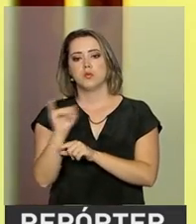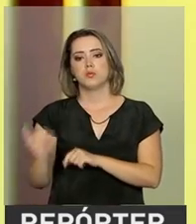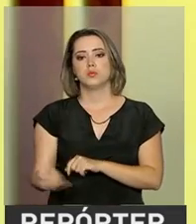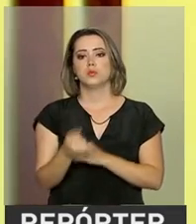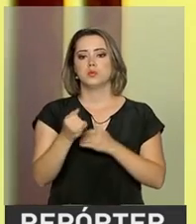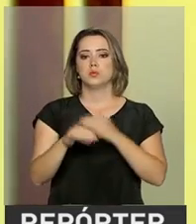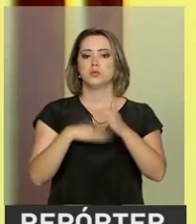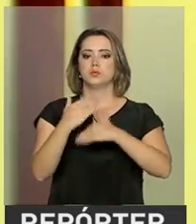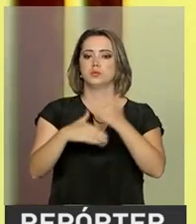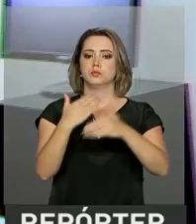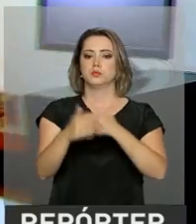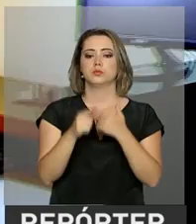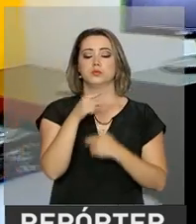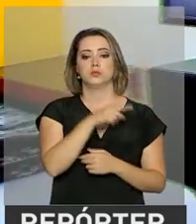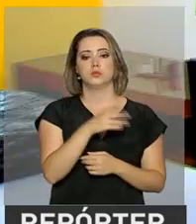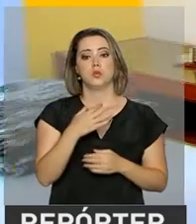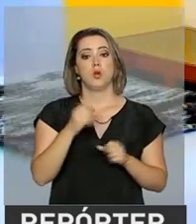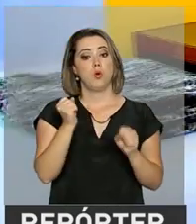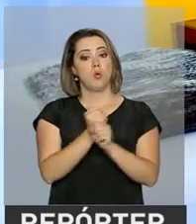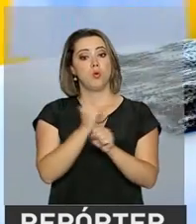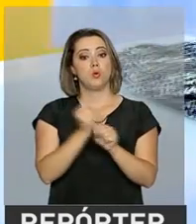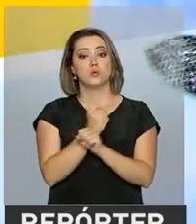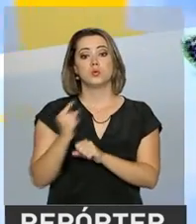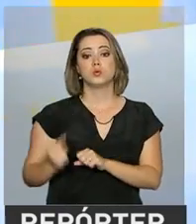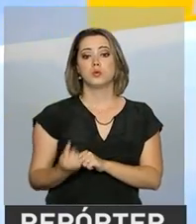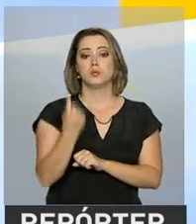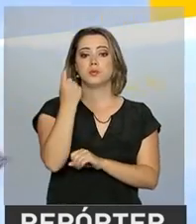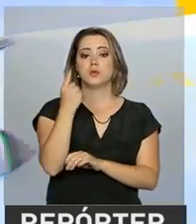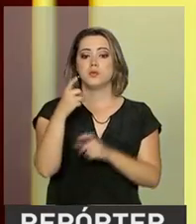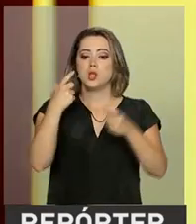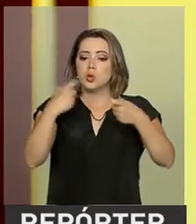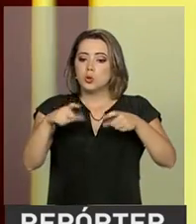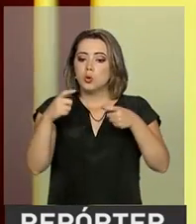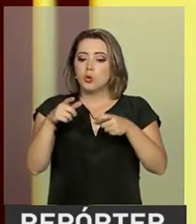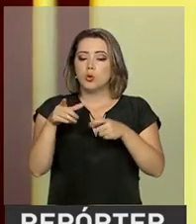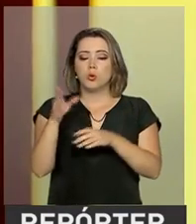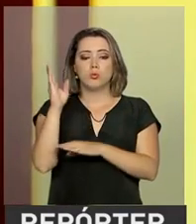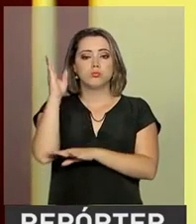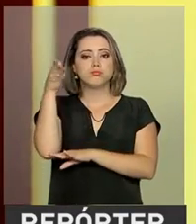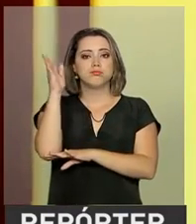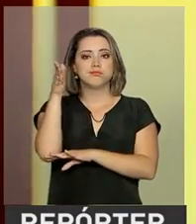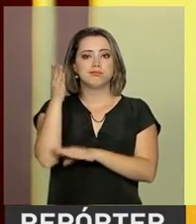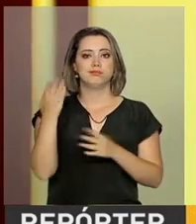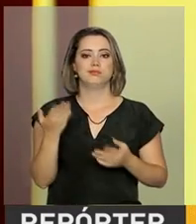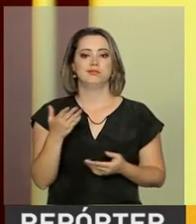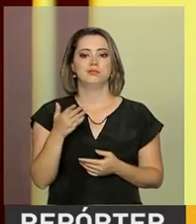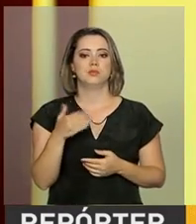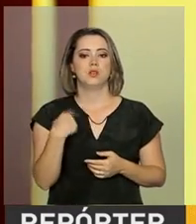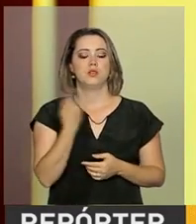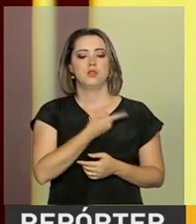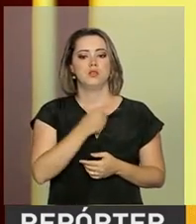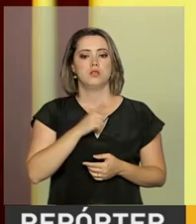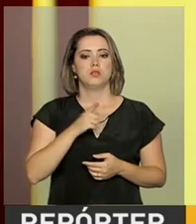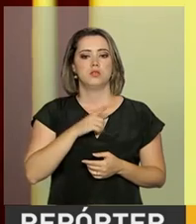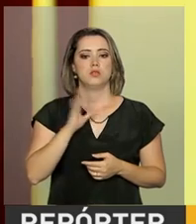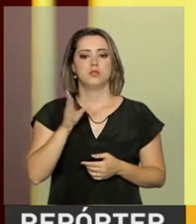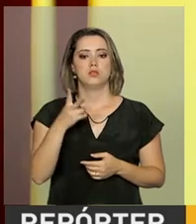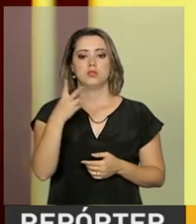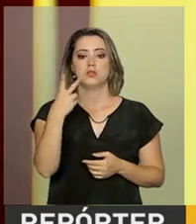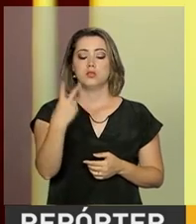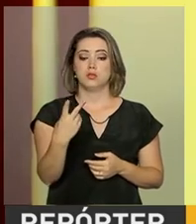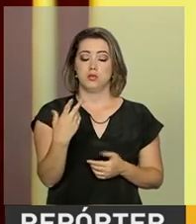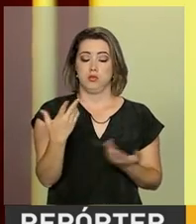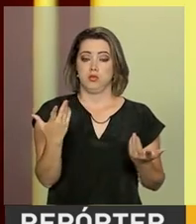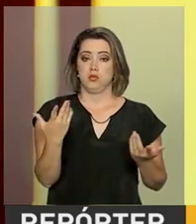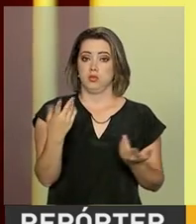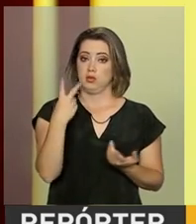desenvolvimento foi Alexandre, que construiu a primeira pousada da cidade. Partimos de 12 para 16, depois nós fomos para 20, hoje